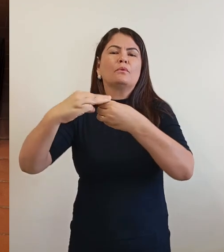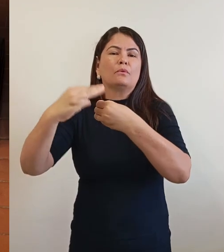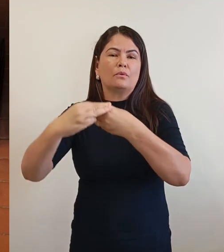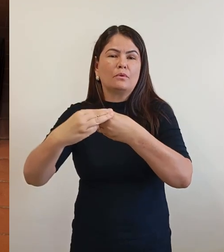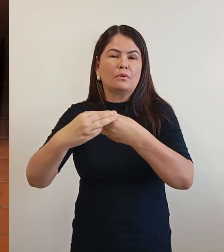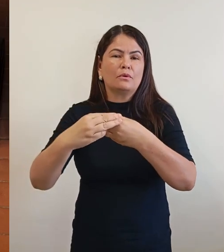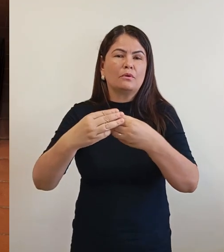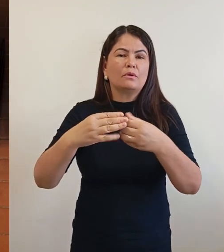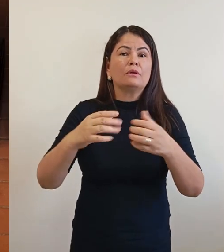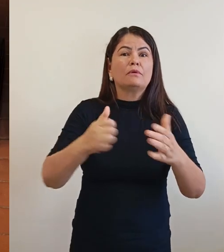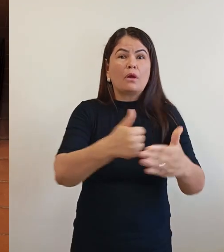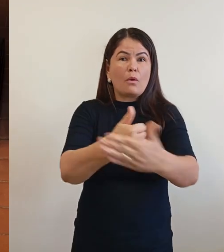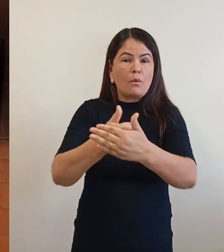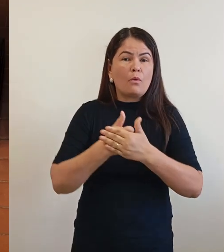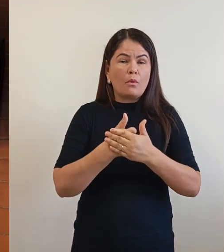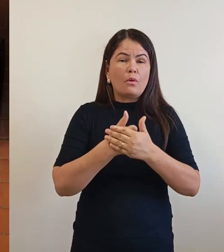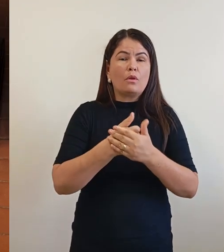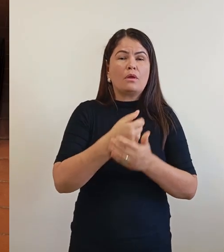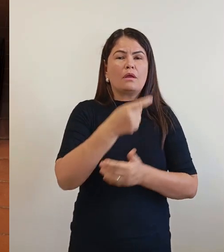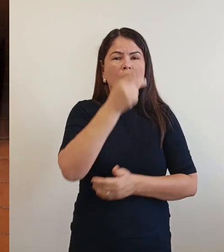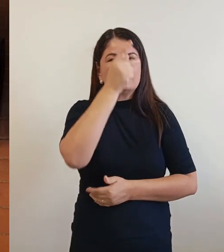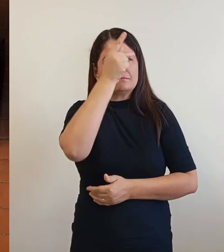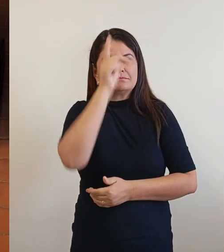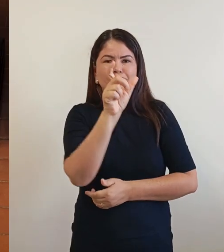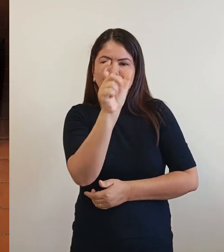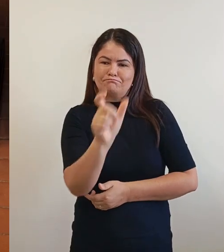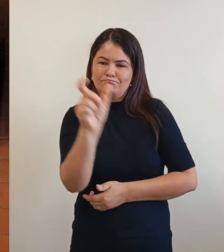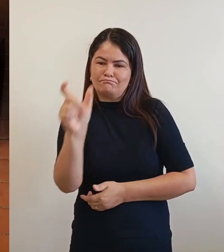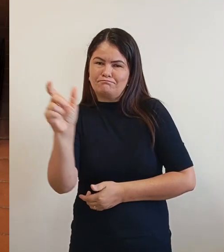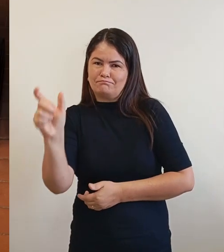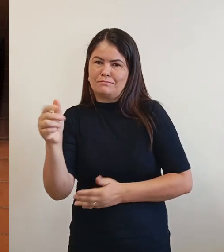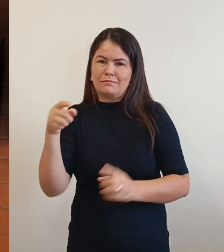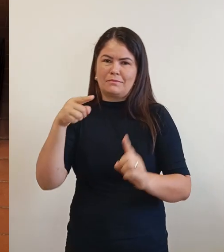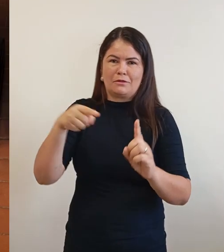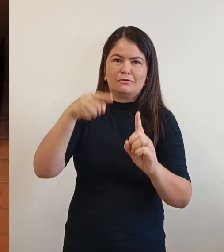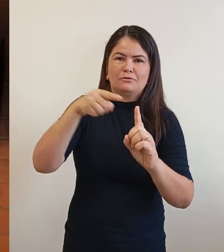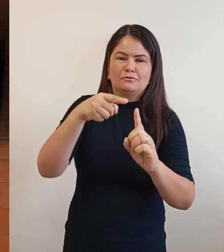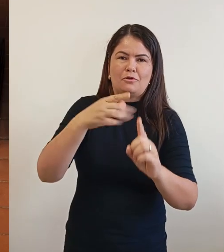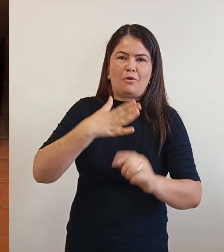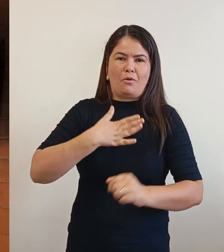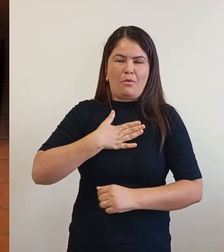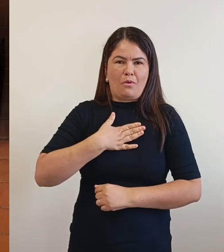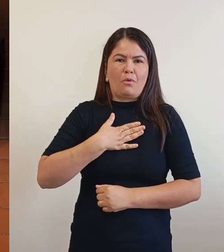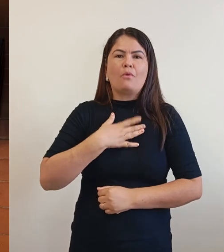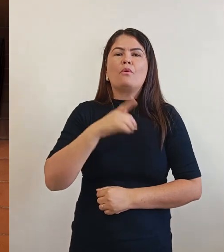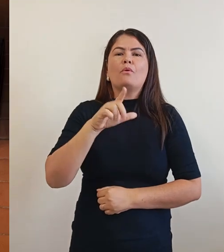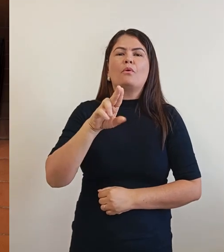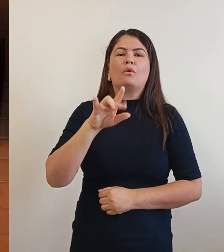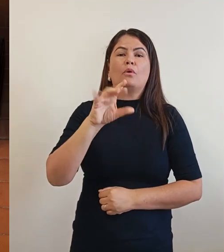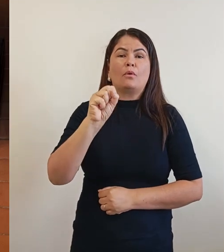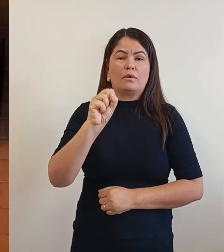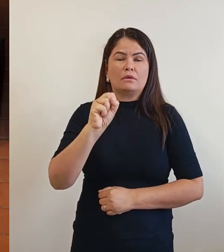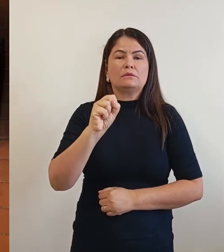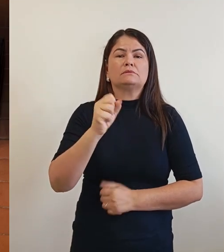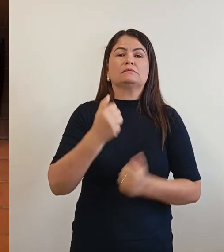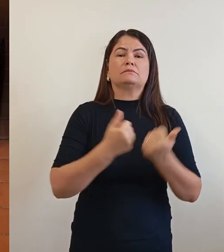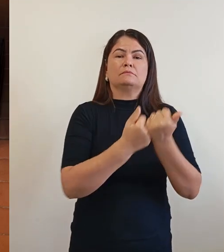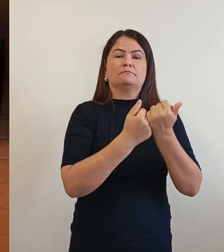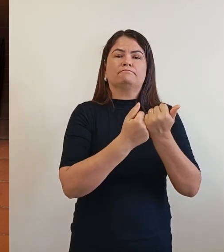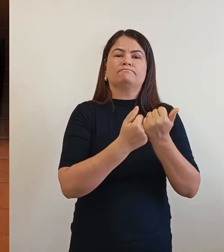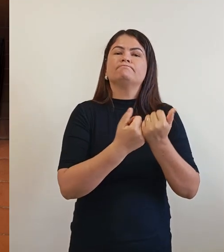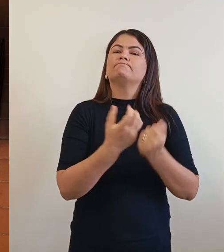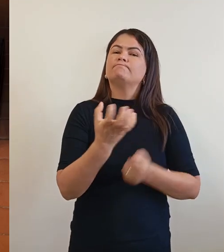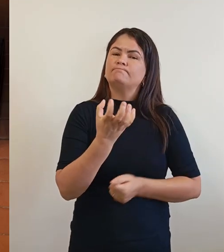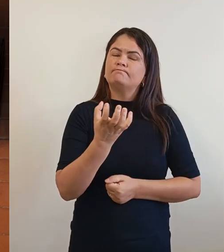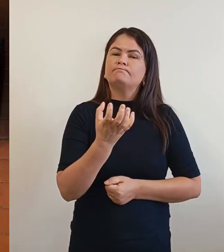Luiz Pirino, pretende ser o prefeito de Goiás. Nós não estamos querendo ser o prefeito de Goiás para